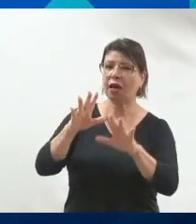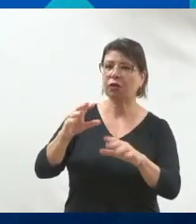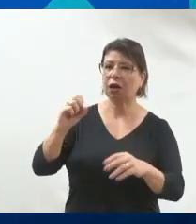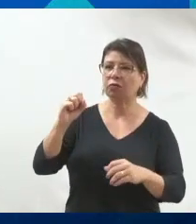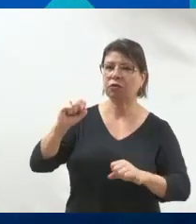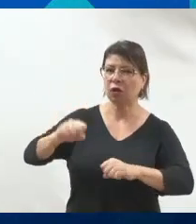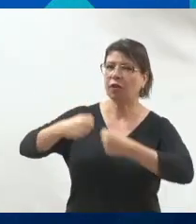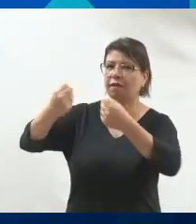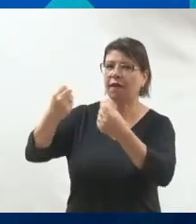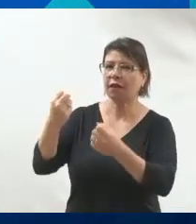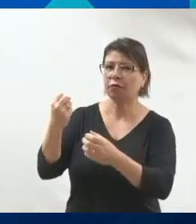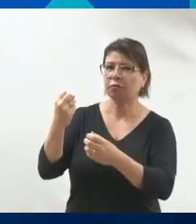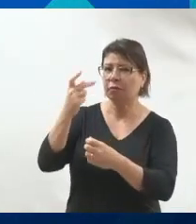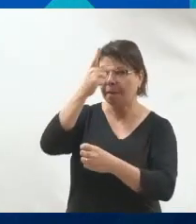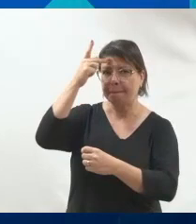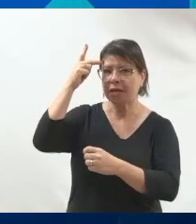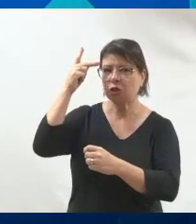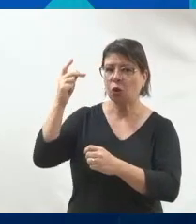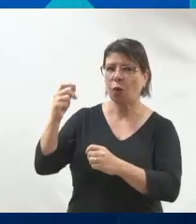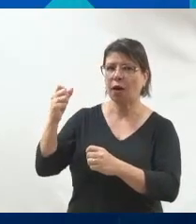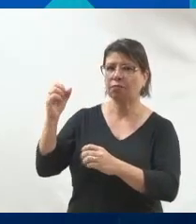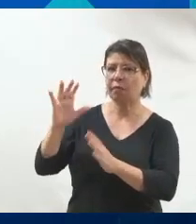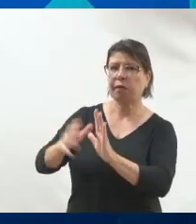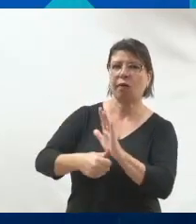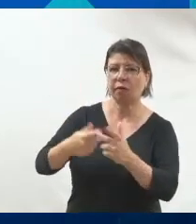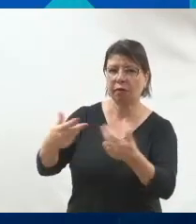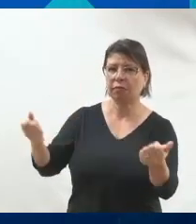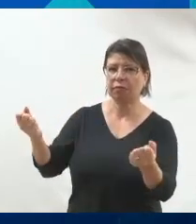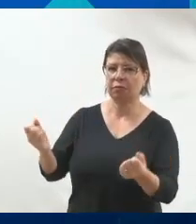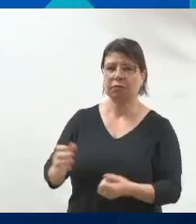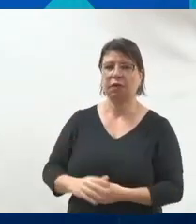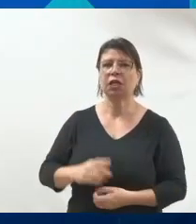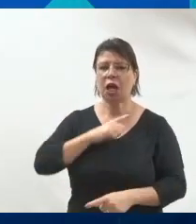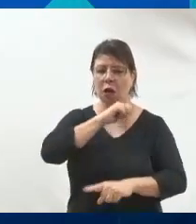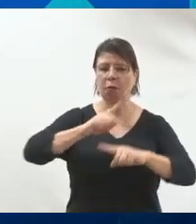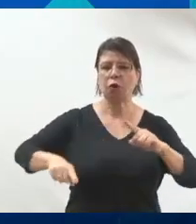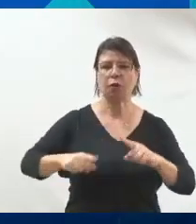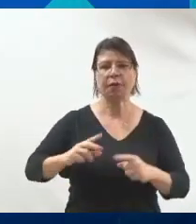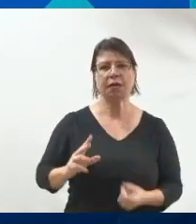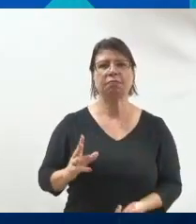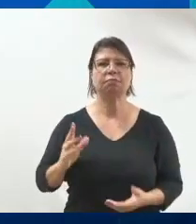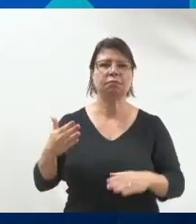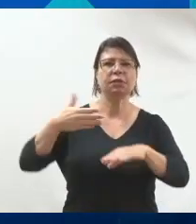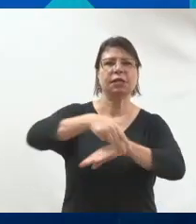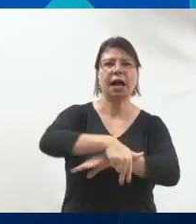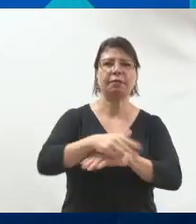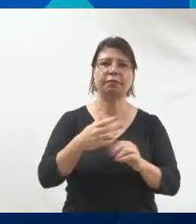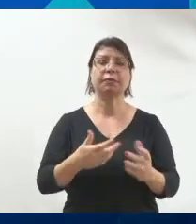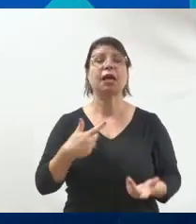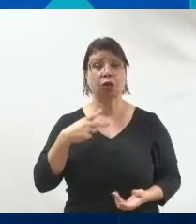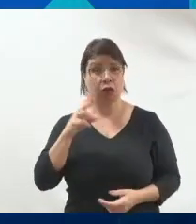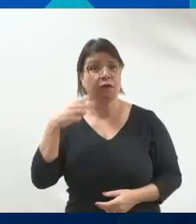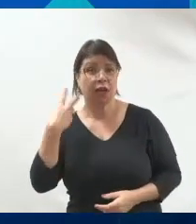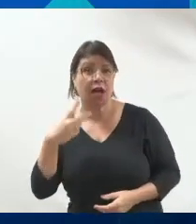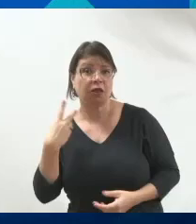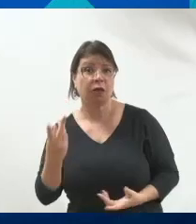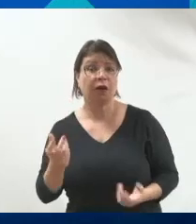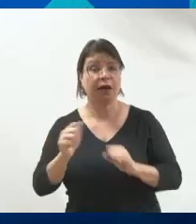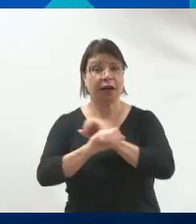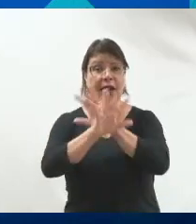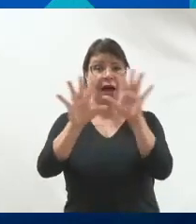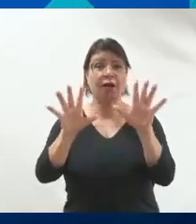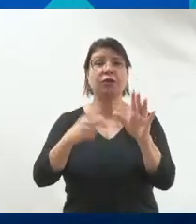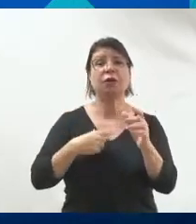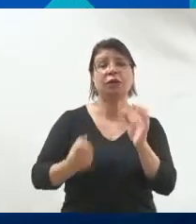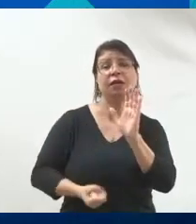e é por isso que eu aprovei uma lei que proíbe condenados a assumirem cargos públicos aqui em Uberaba. Eu sou vereador e é claro que eu criei a